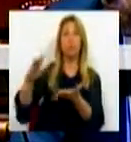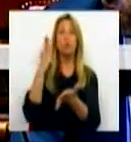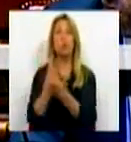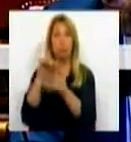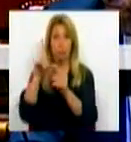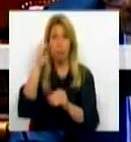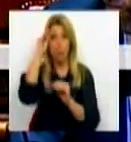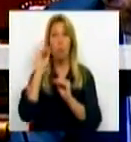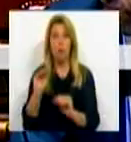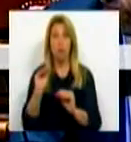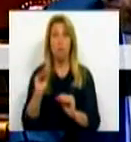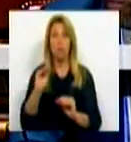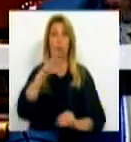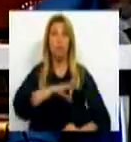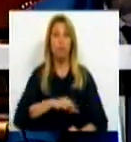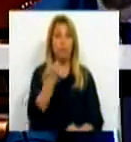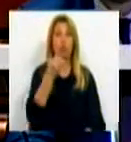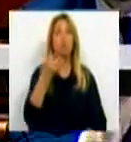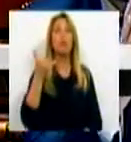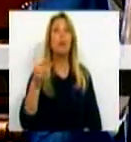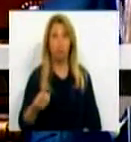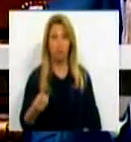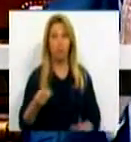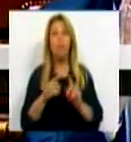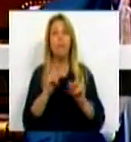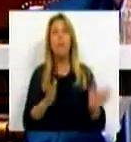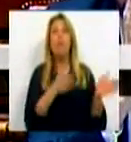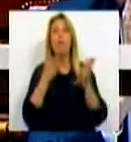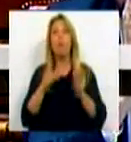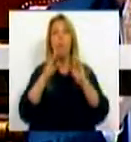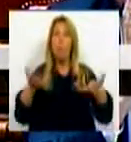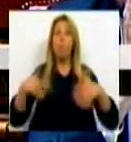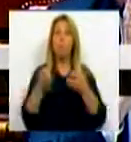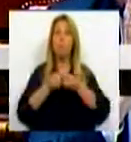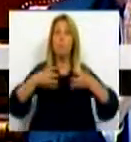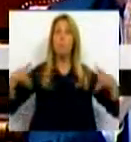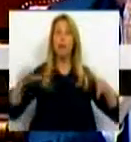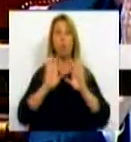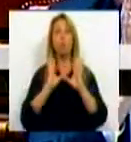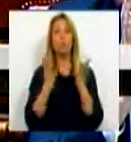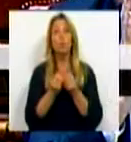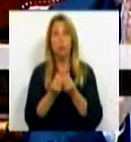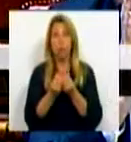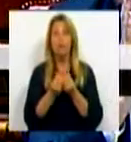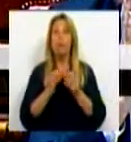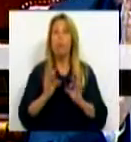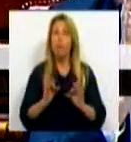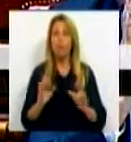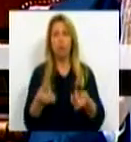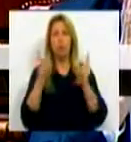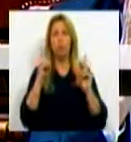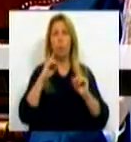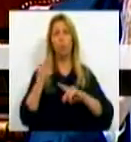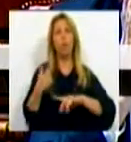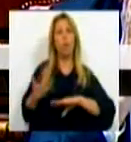profissional em 2020. Por outro lado, podermos aumentar o universo e a força e não estigmatizar nunca